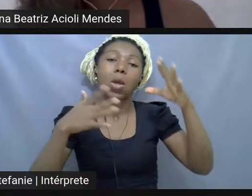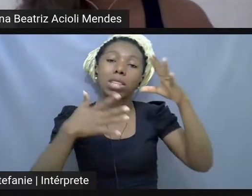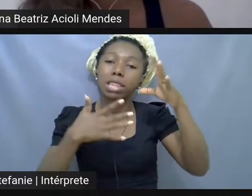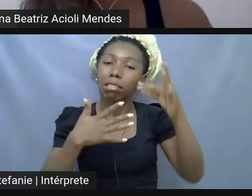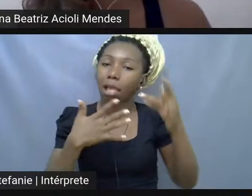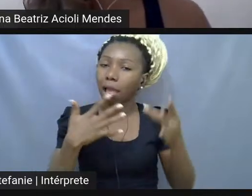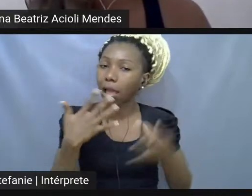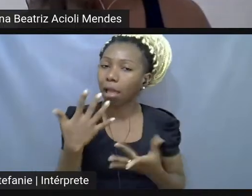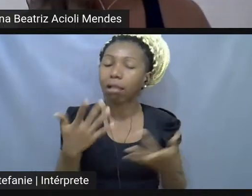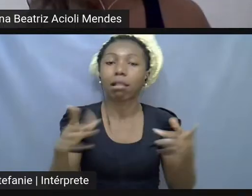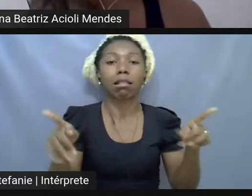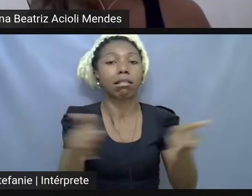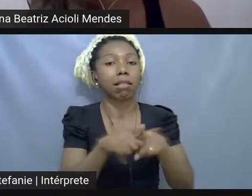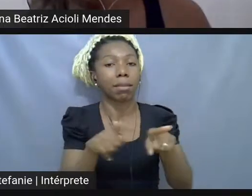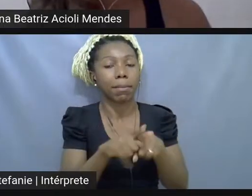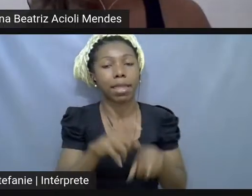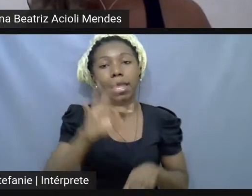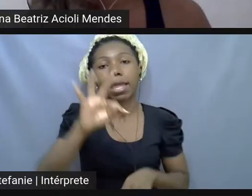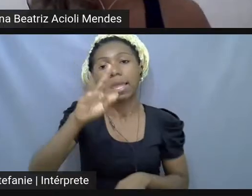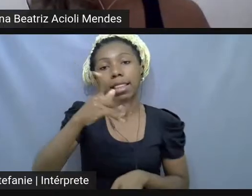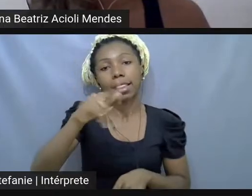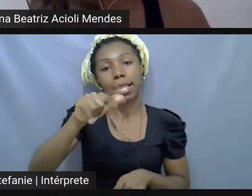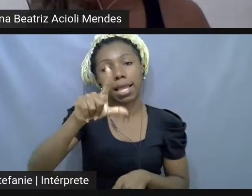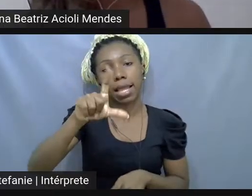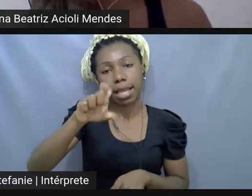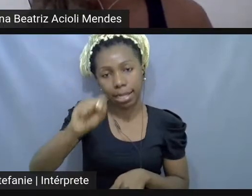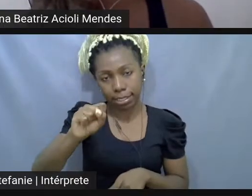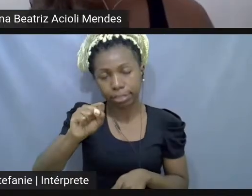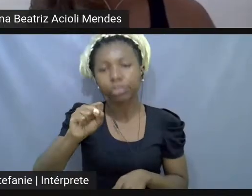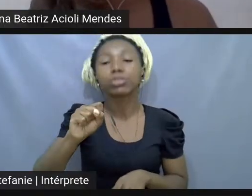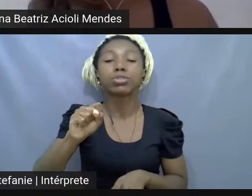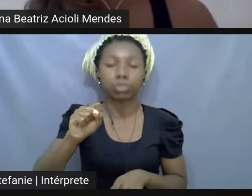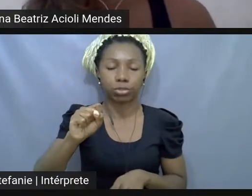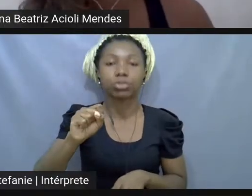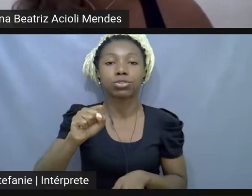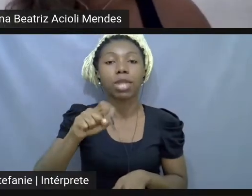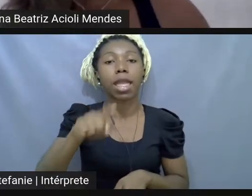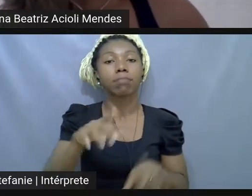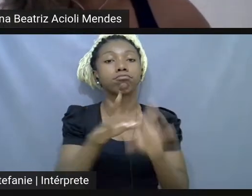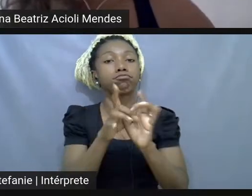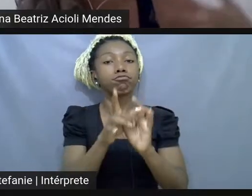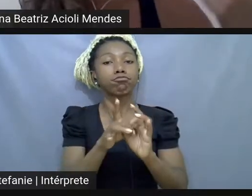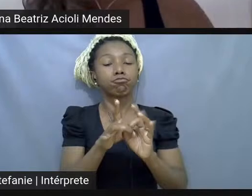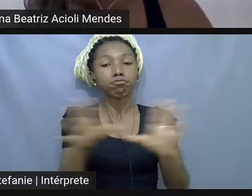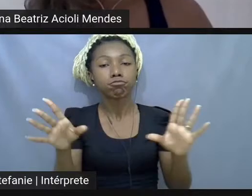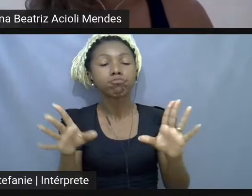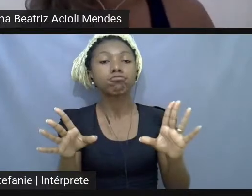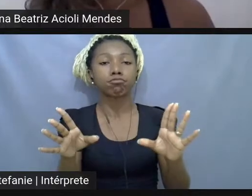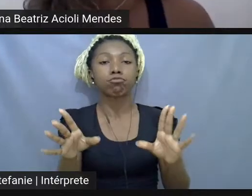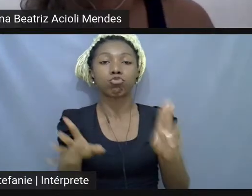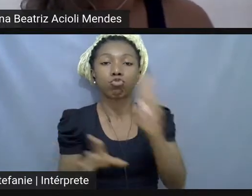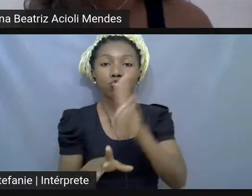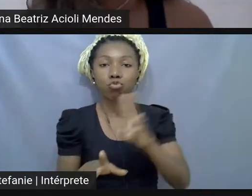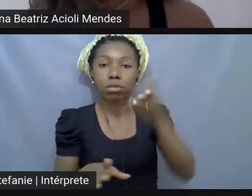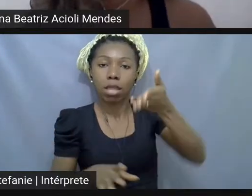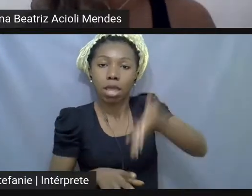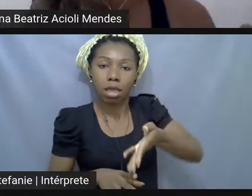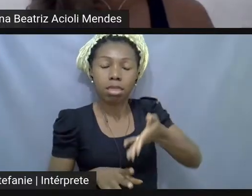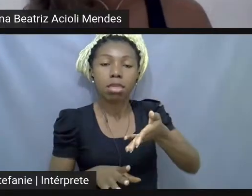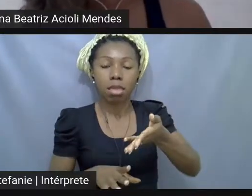a Otales Gouveia Valoura pela disponibilidade do StreamYard e pelo canal do YouTube